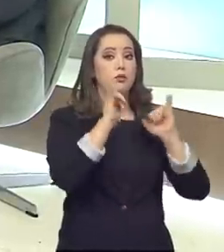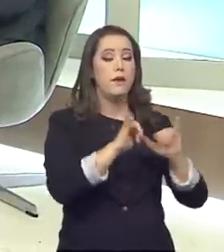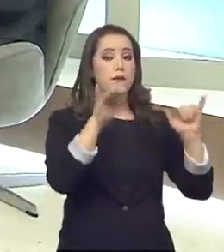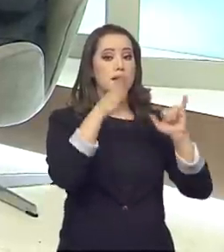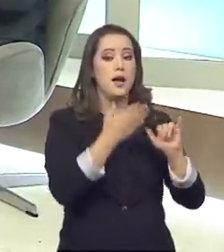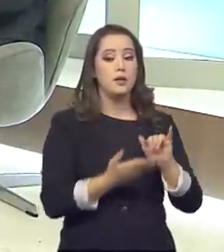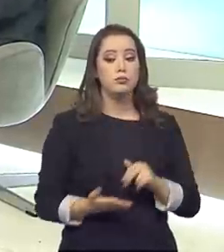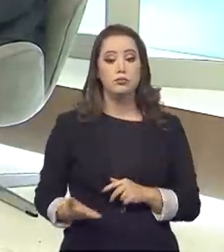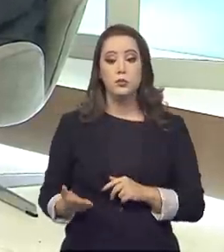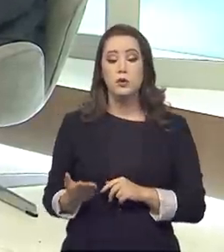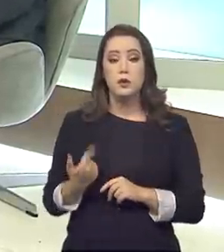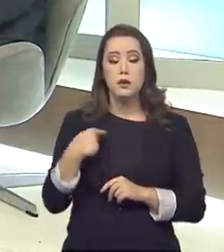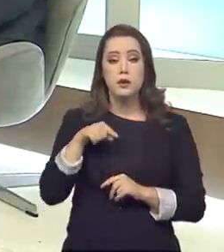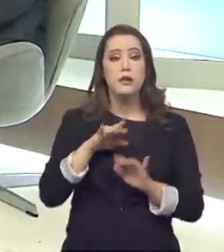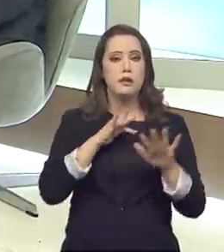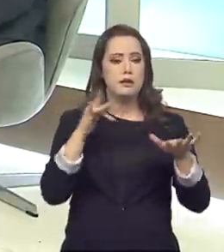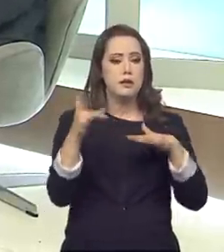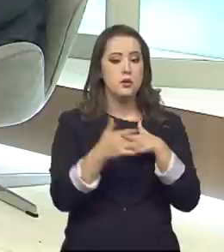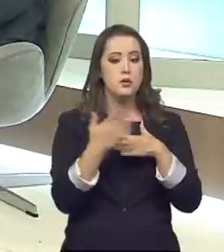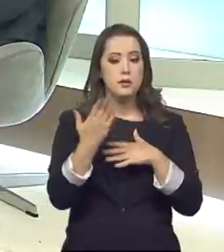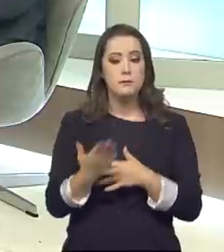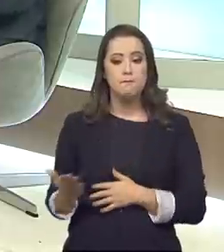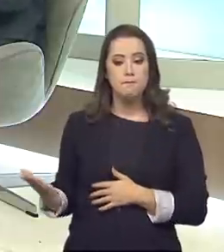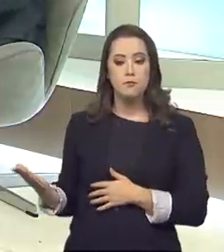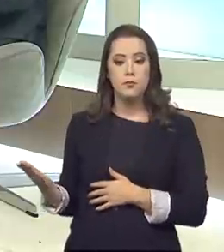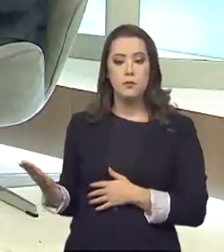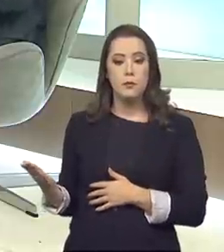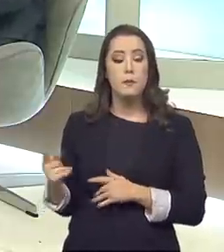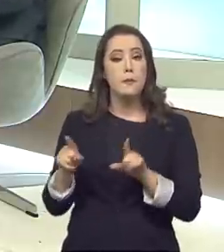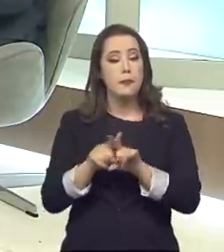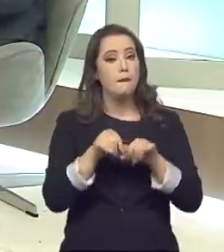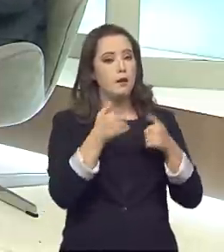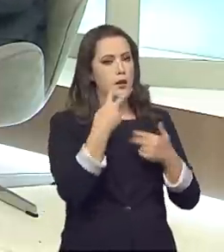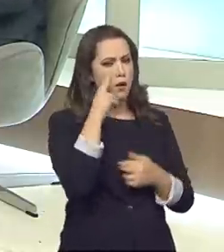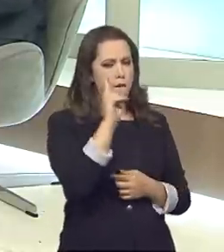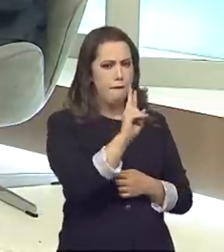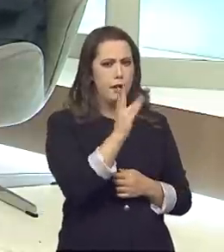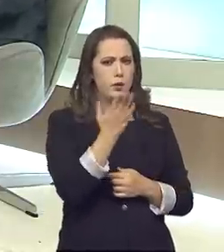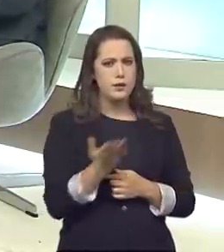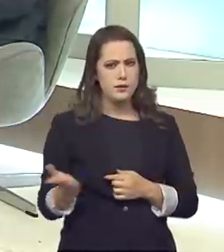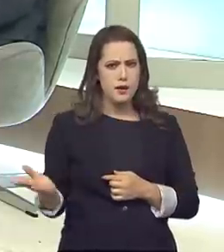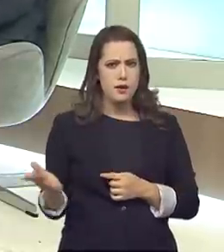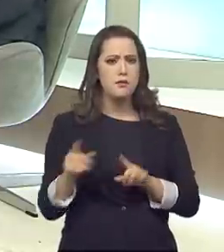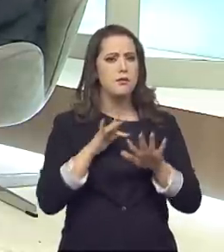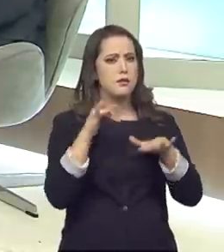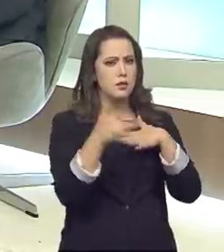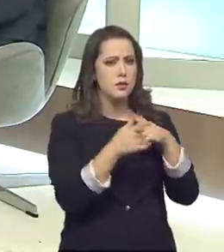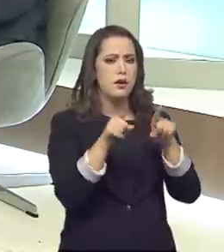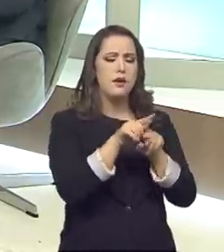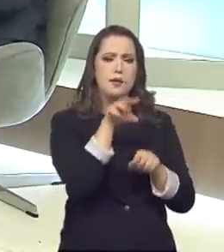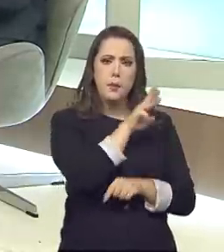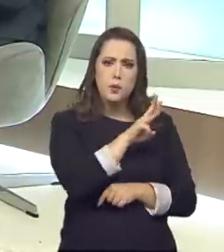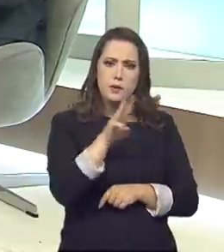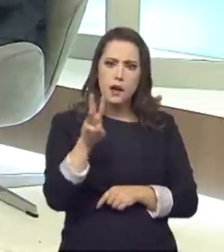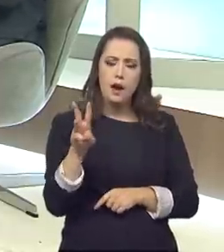inmetro e comunicado nas redes sociais também. Então, acompanhando as redes sociais e o site do inmetro,